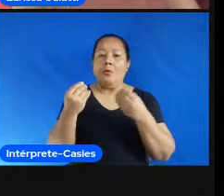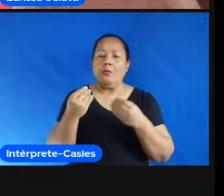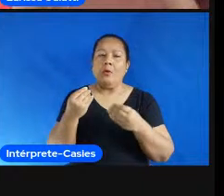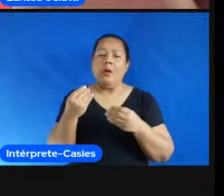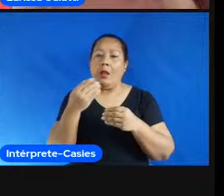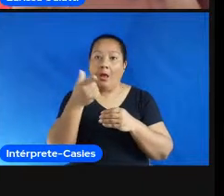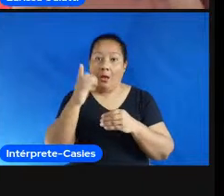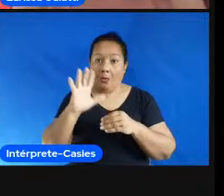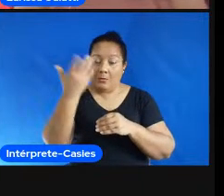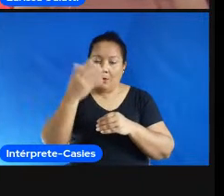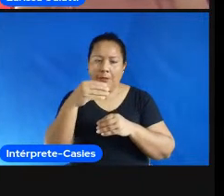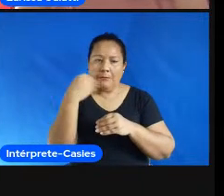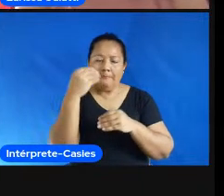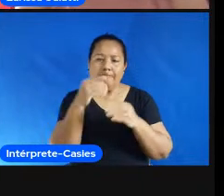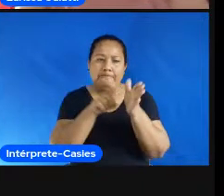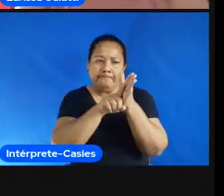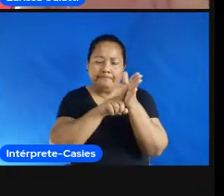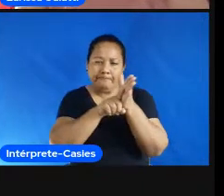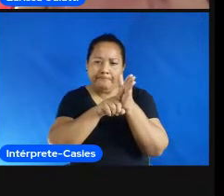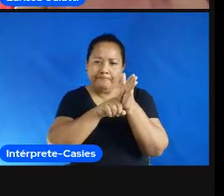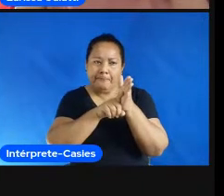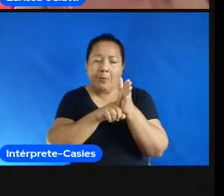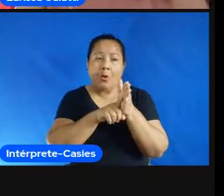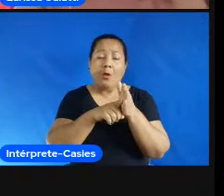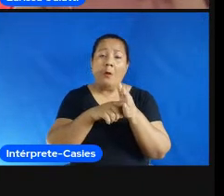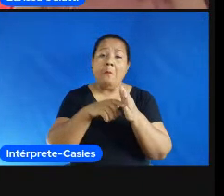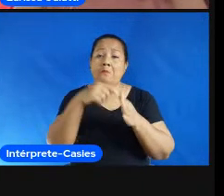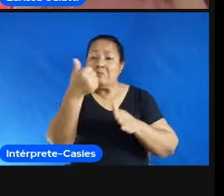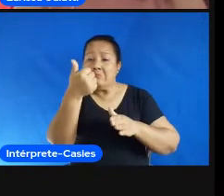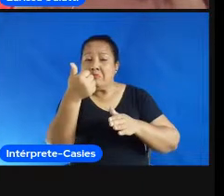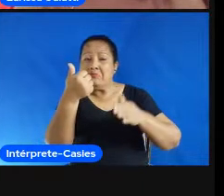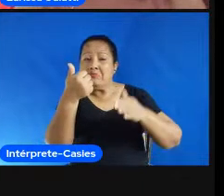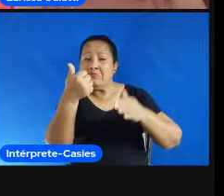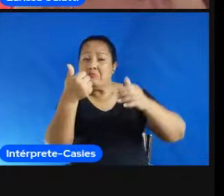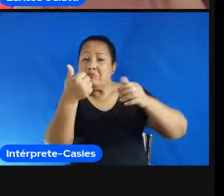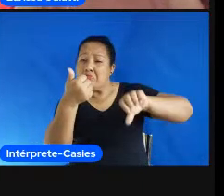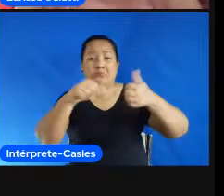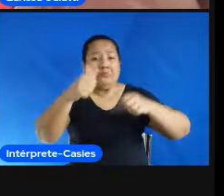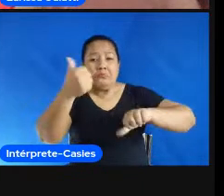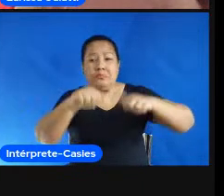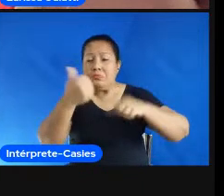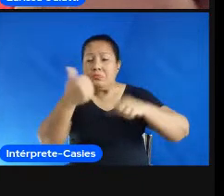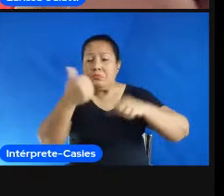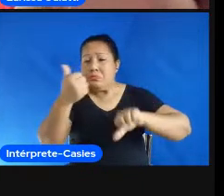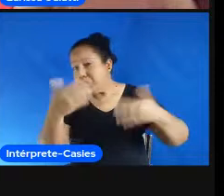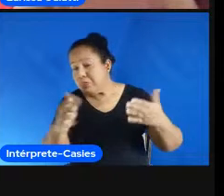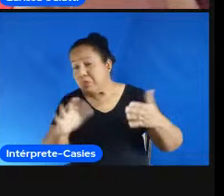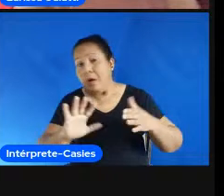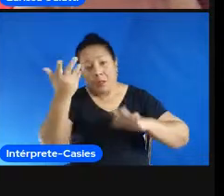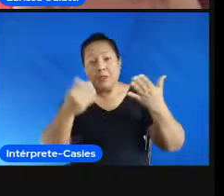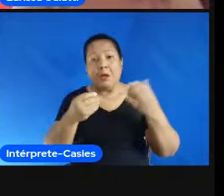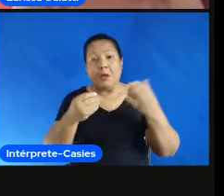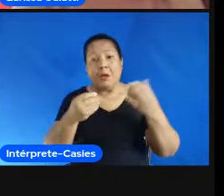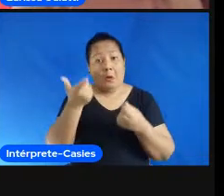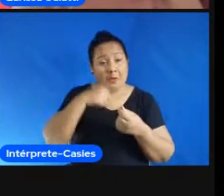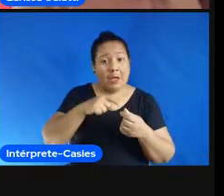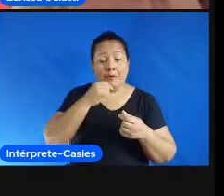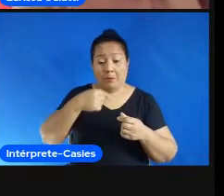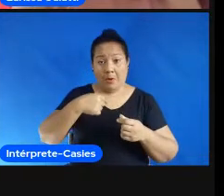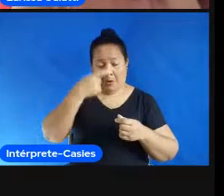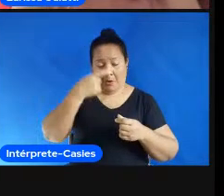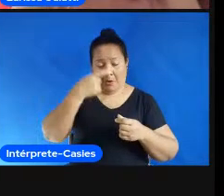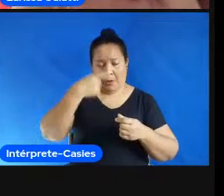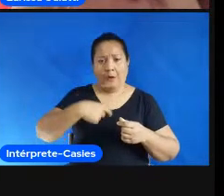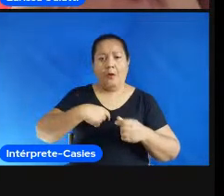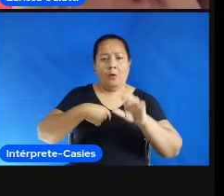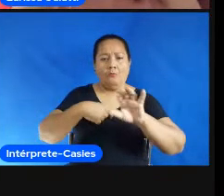relação influenciava na experiência positiva ou não e sim influenciava é de se esperar né se alguém é capaz de se relacionar bem comigo eu tenho